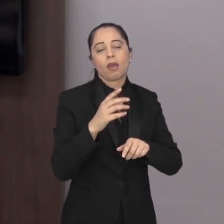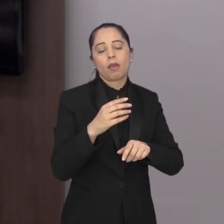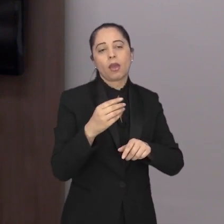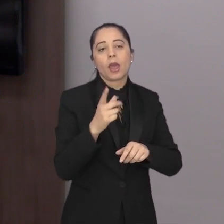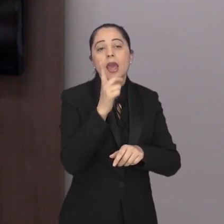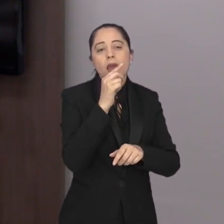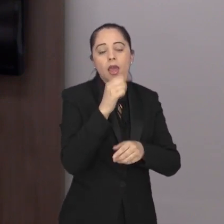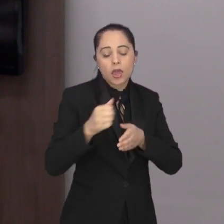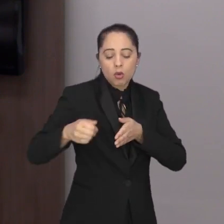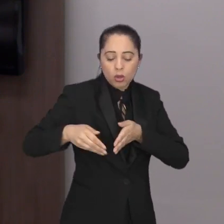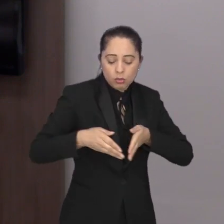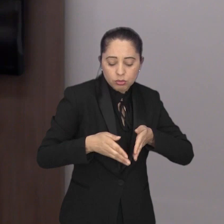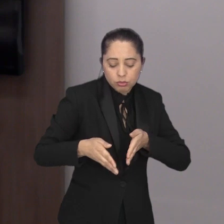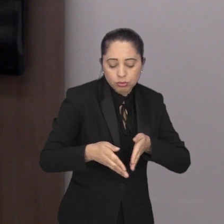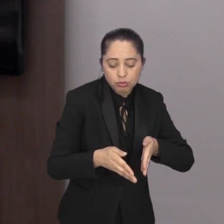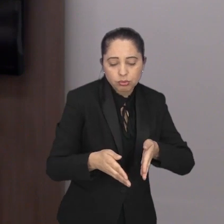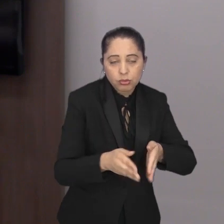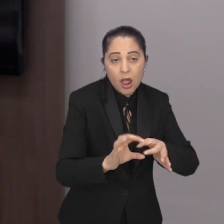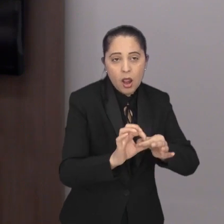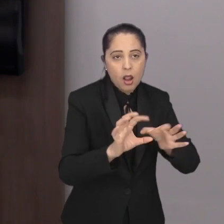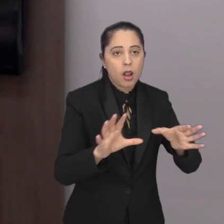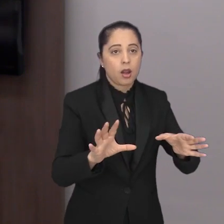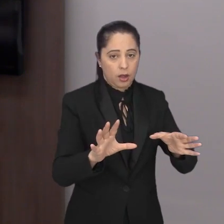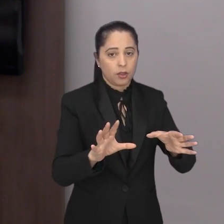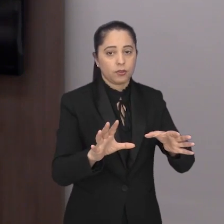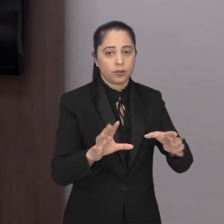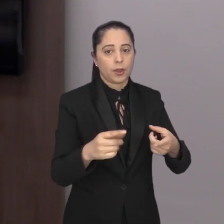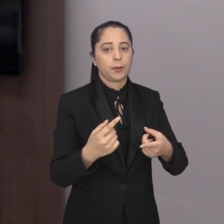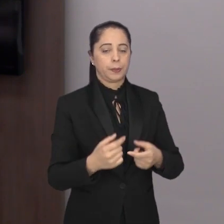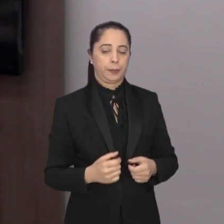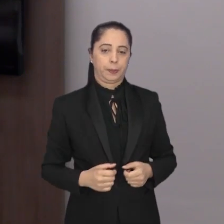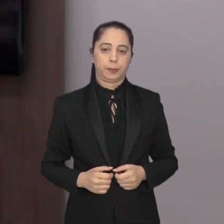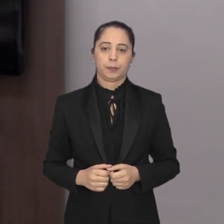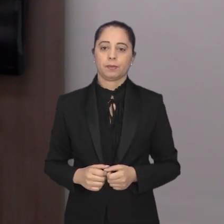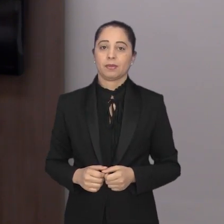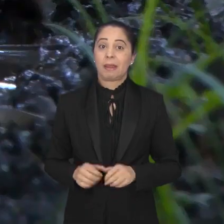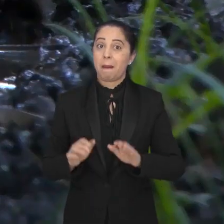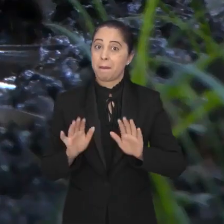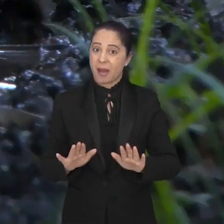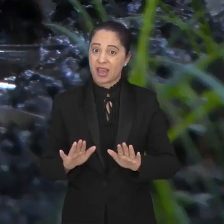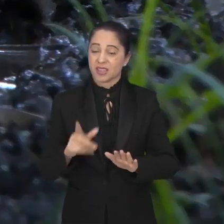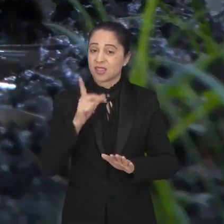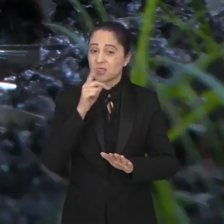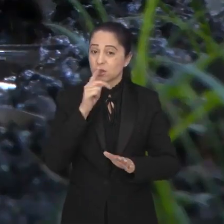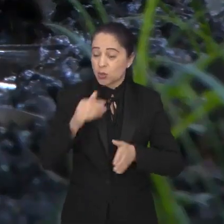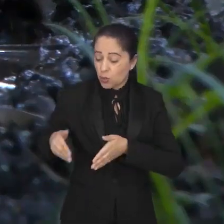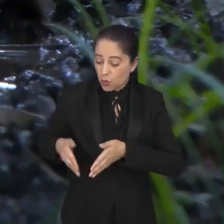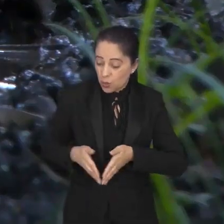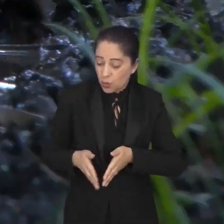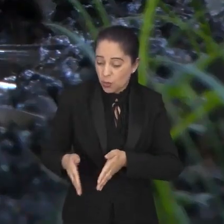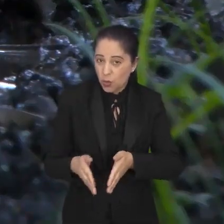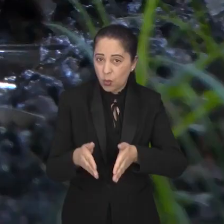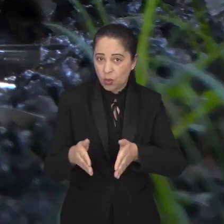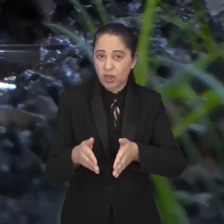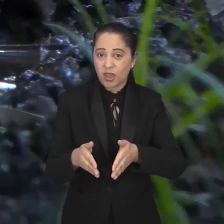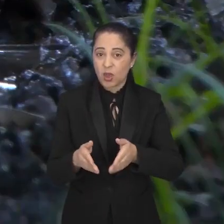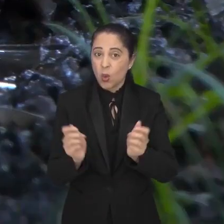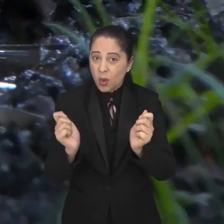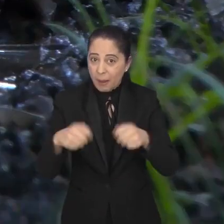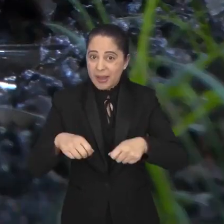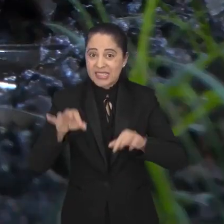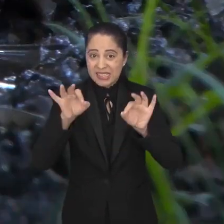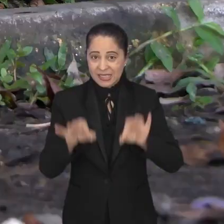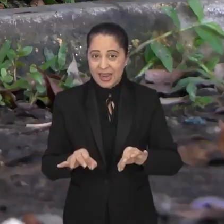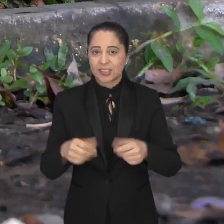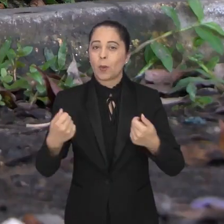naturalmente ou outros afloramentos que também acontecem em função de intervenções humanas. Mas para que as nascentes possam cumprir seu